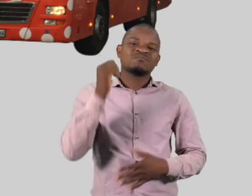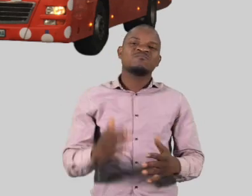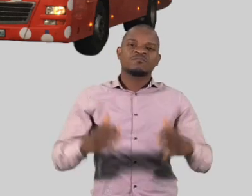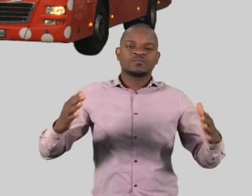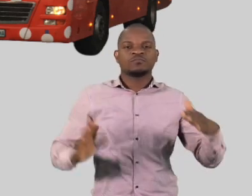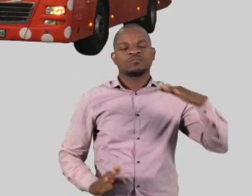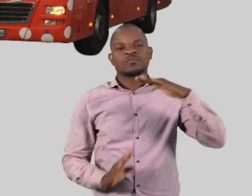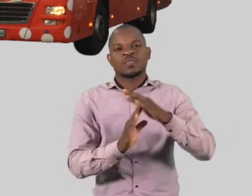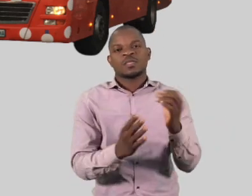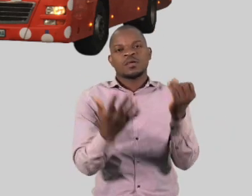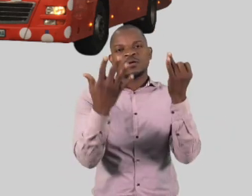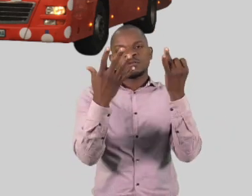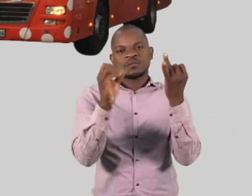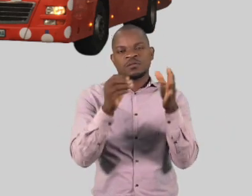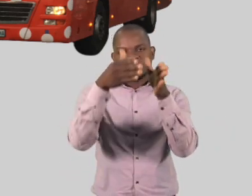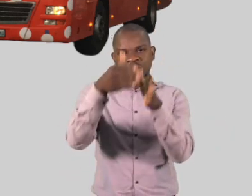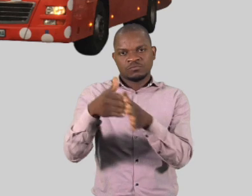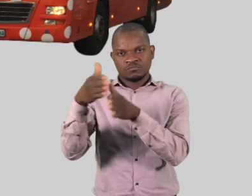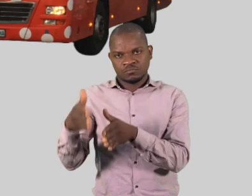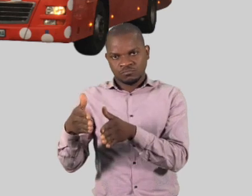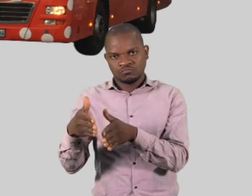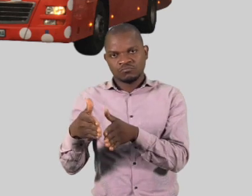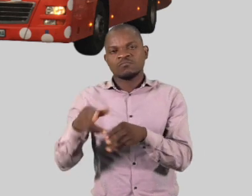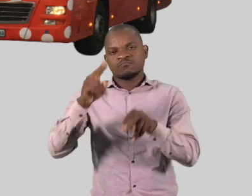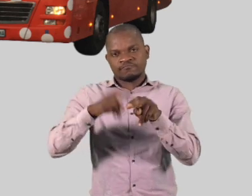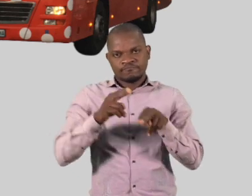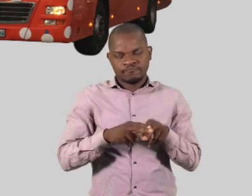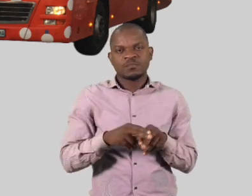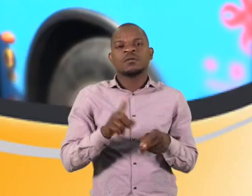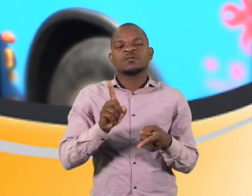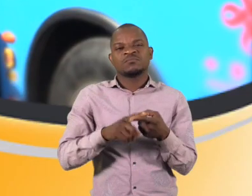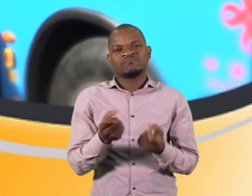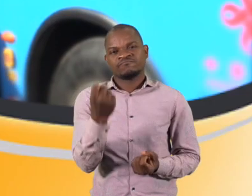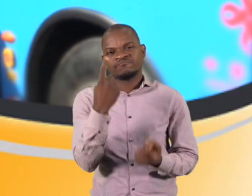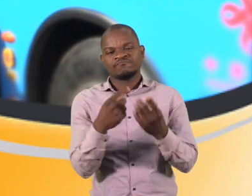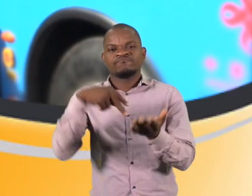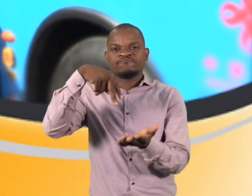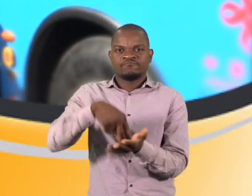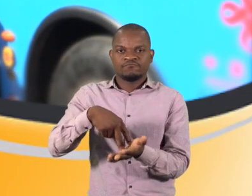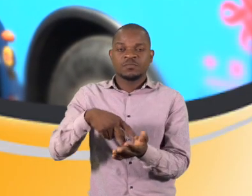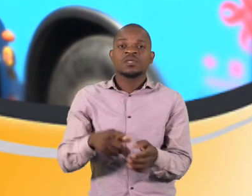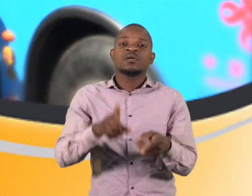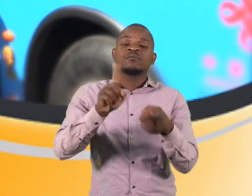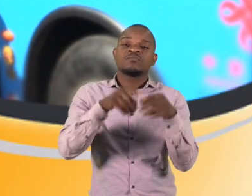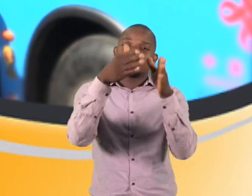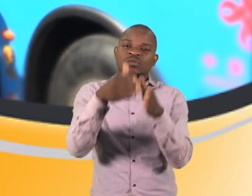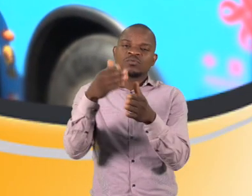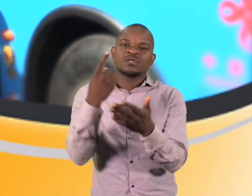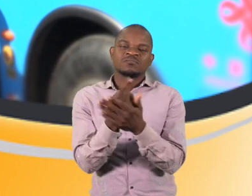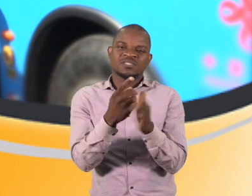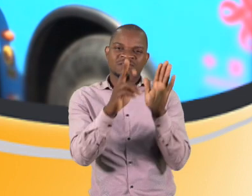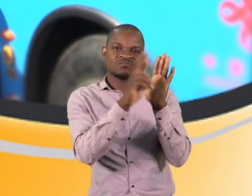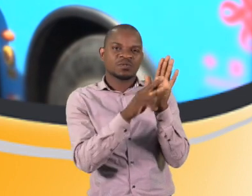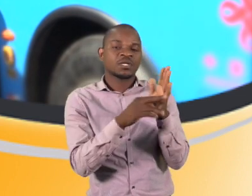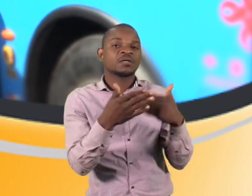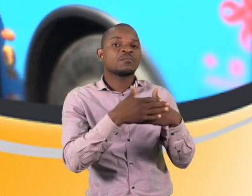máximo, sendo todos os bancos ocupados e o resto das pessoas em pé. Os passageiros devem todos entrar pela porta da frente e